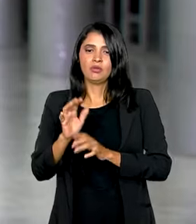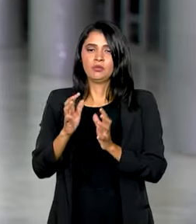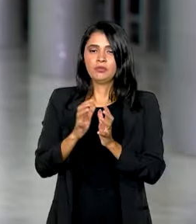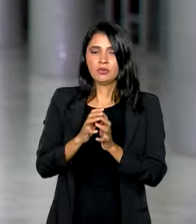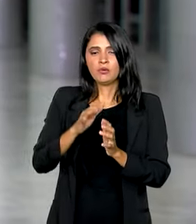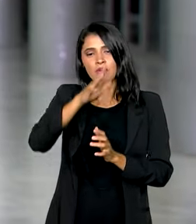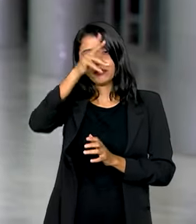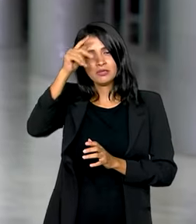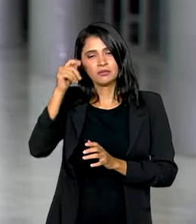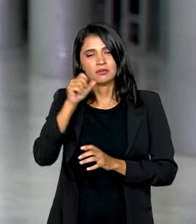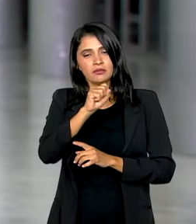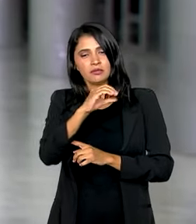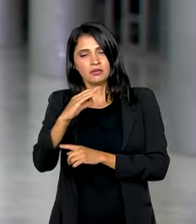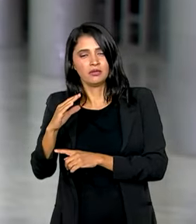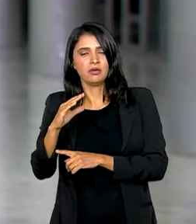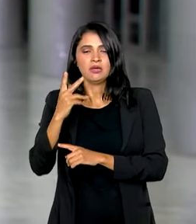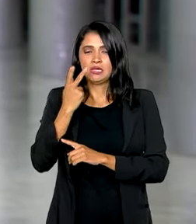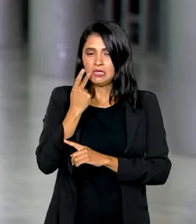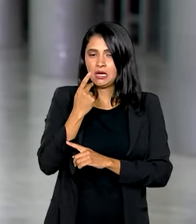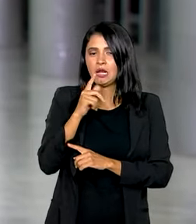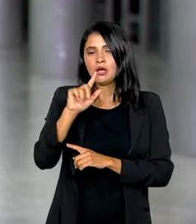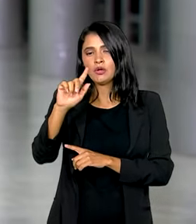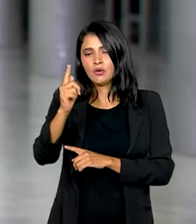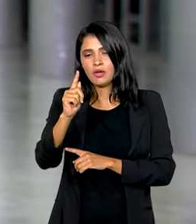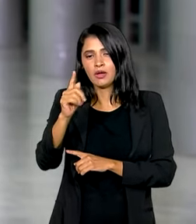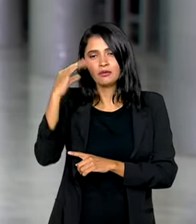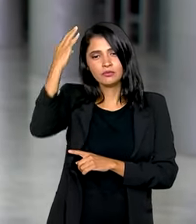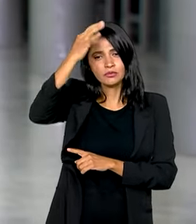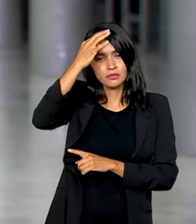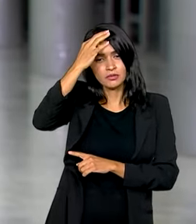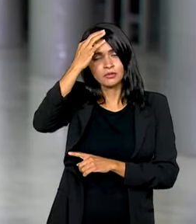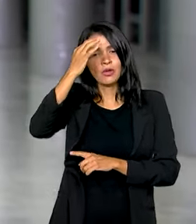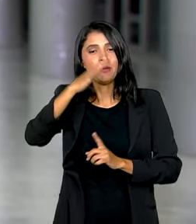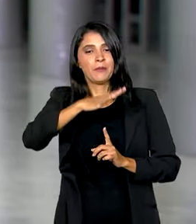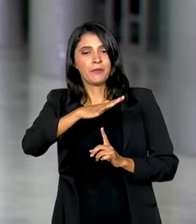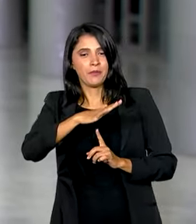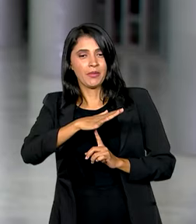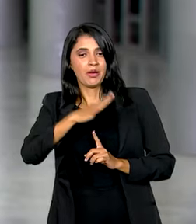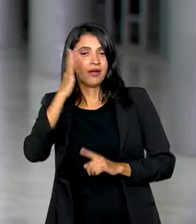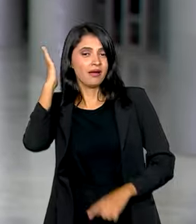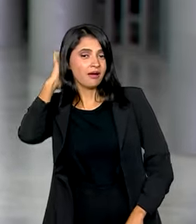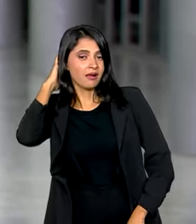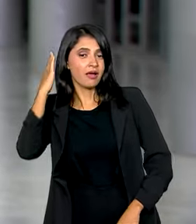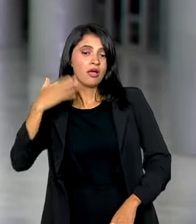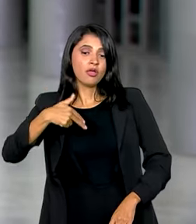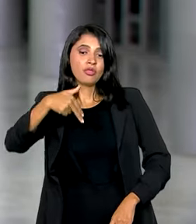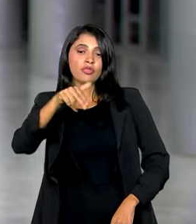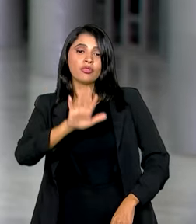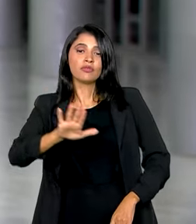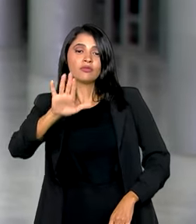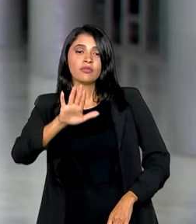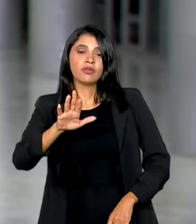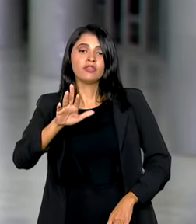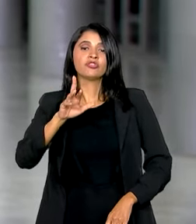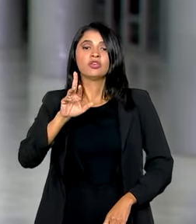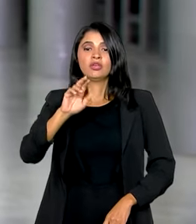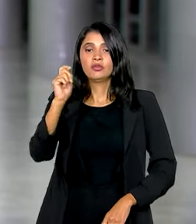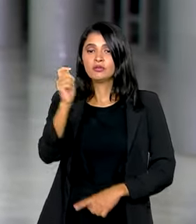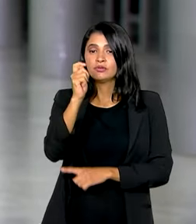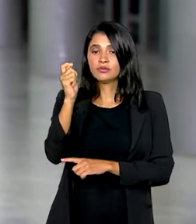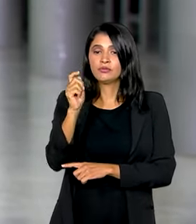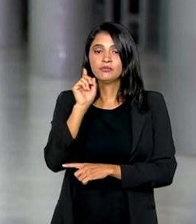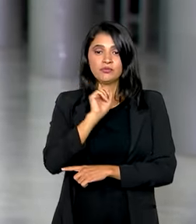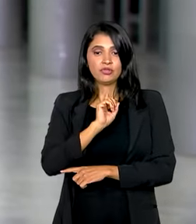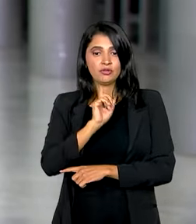Amazonas, Santa Catarina, Ceará, Goiás, Espírito Santo, Pará, região Nordeste, Rio Grande do Sul e Minas